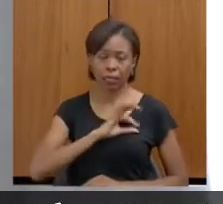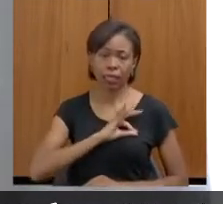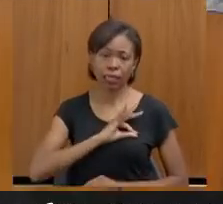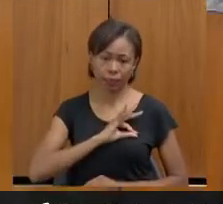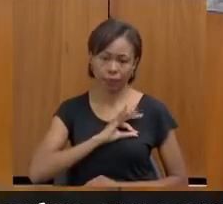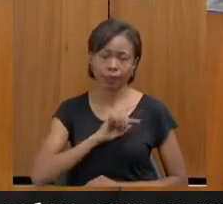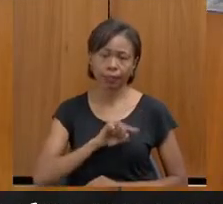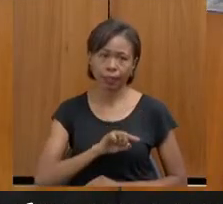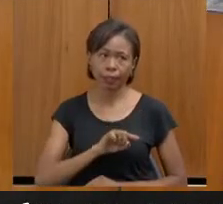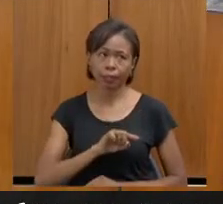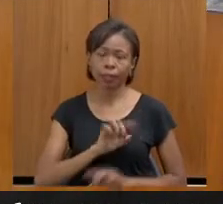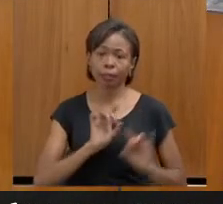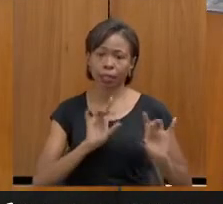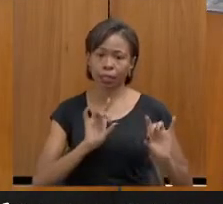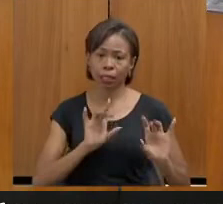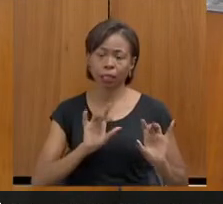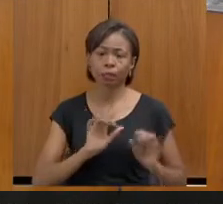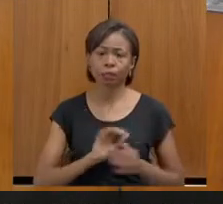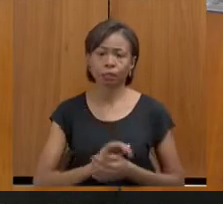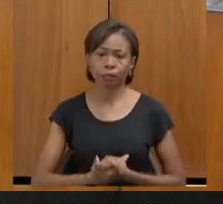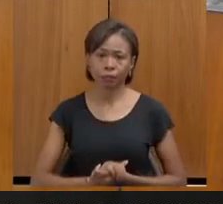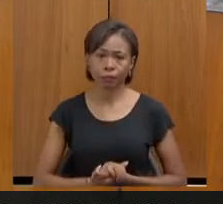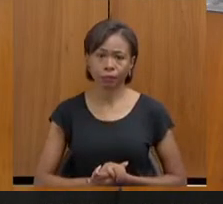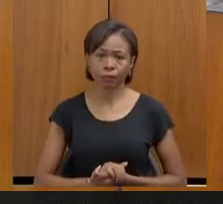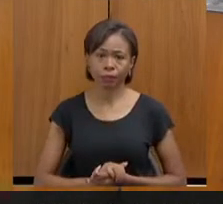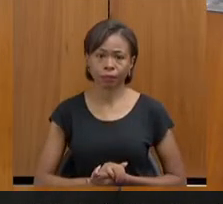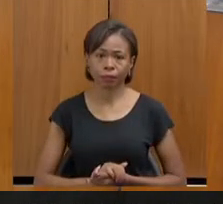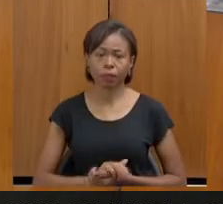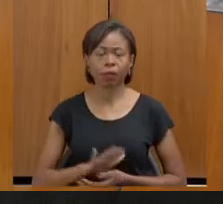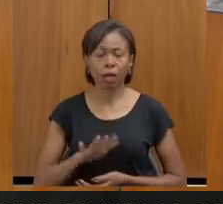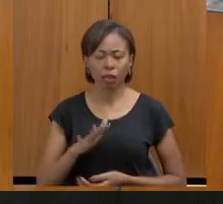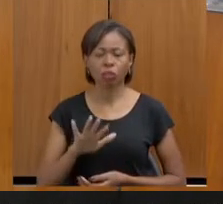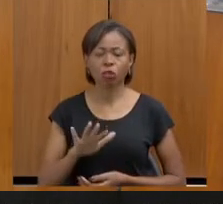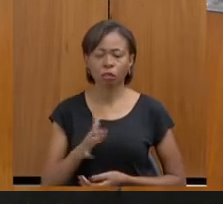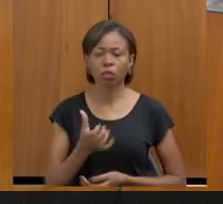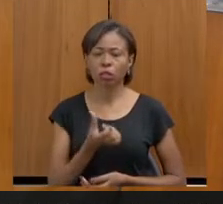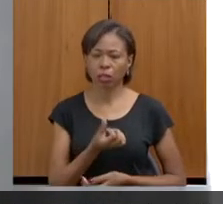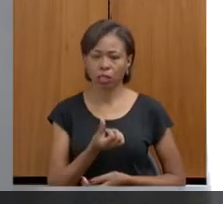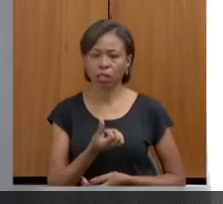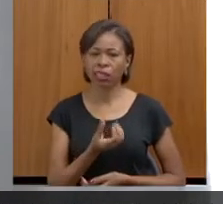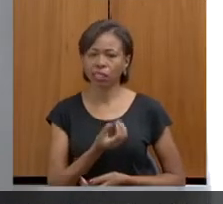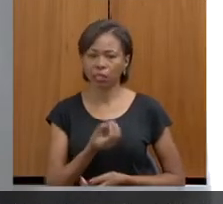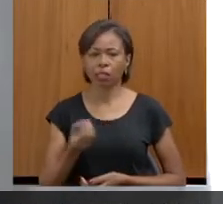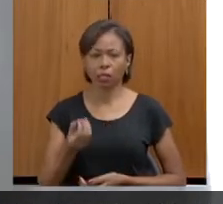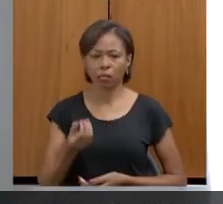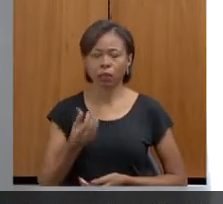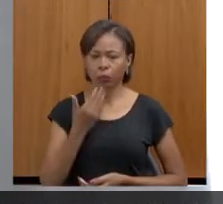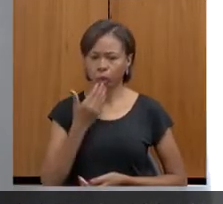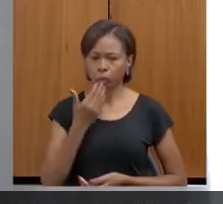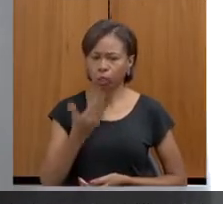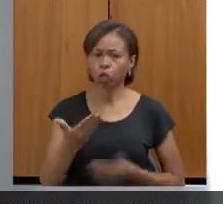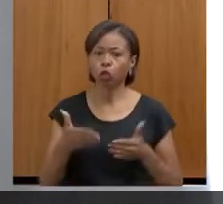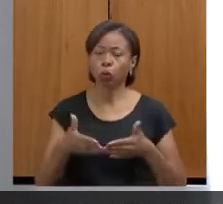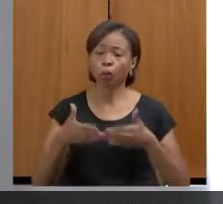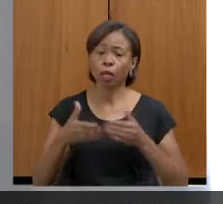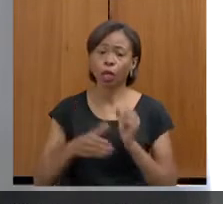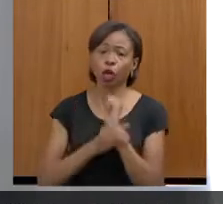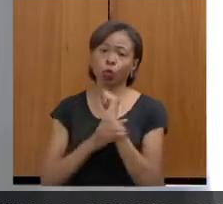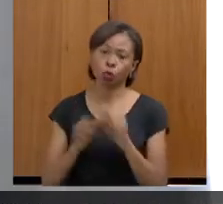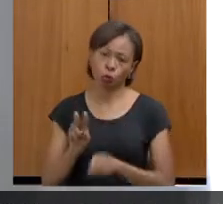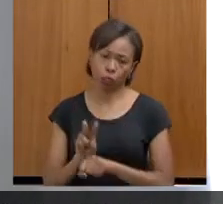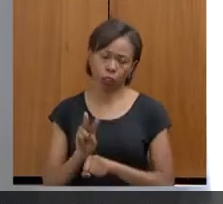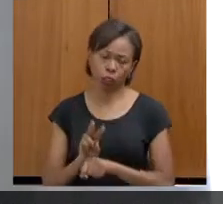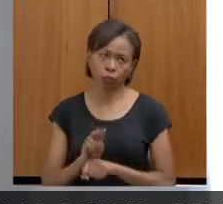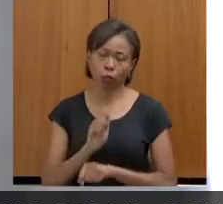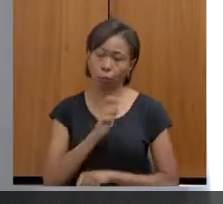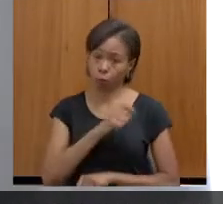gente tem o registro... mês? Isso, mais ou menos 600 medidas protetivas requeridas por mês entre a Casa da